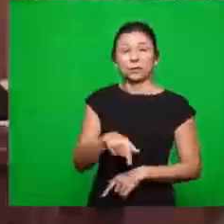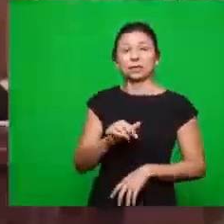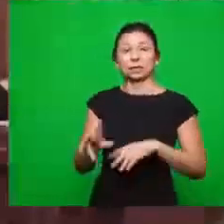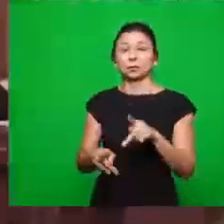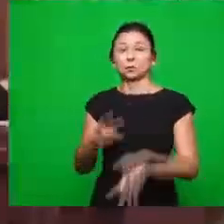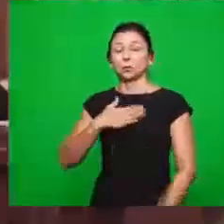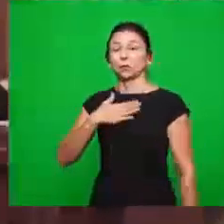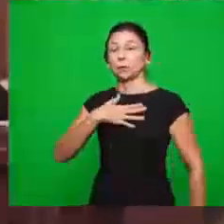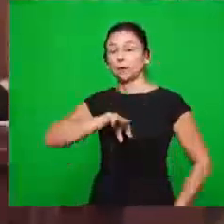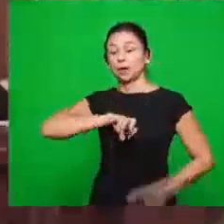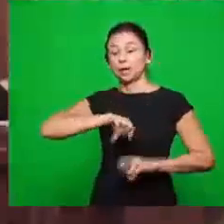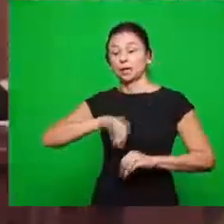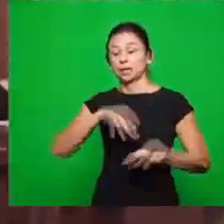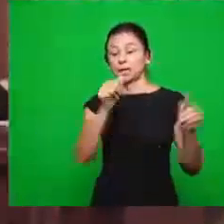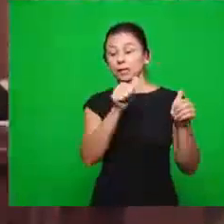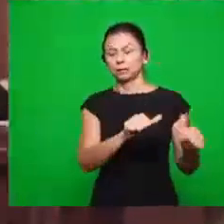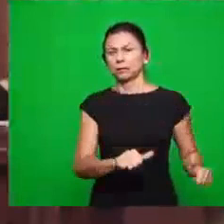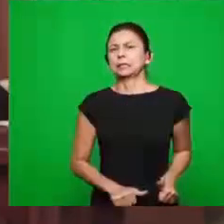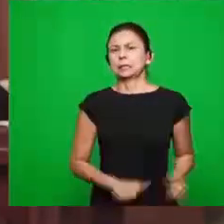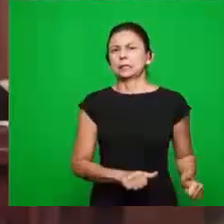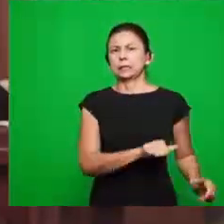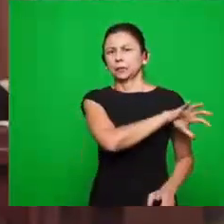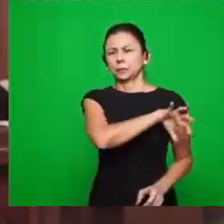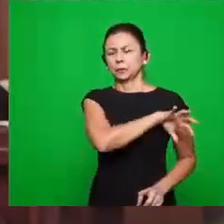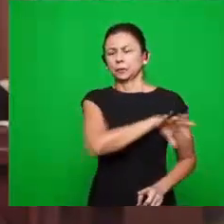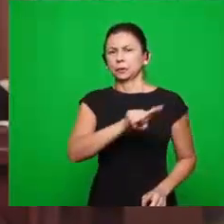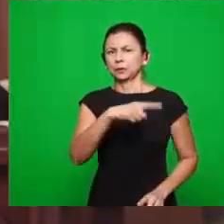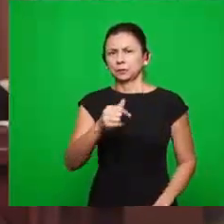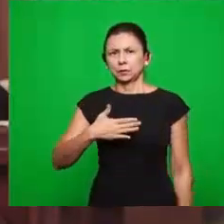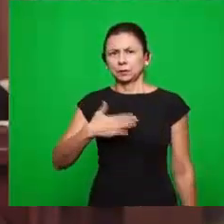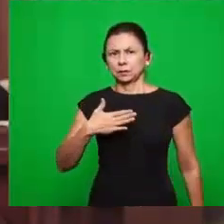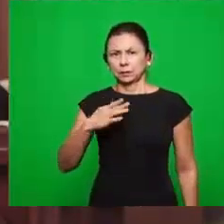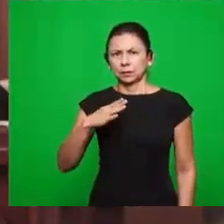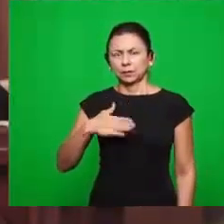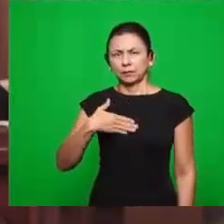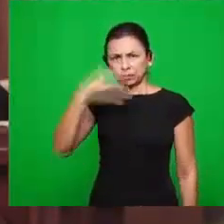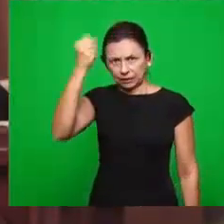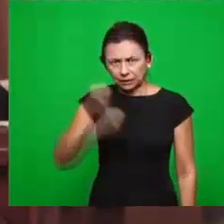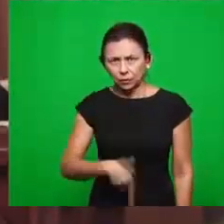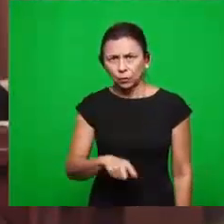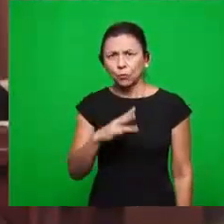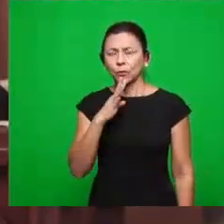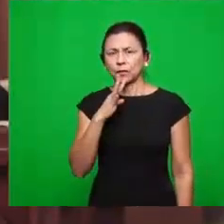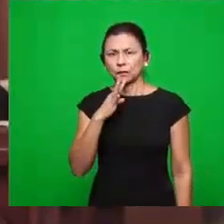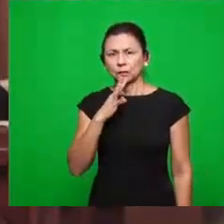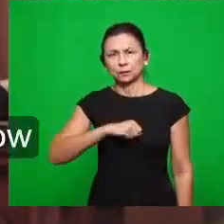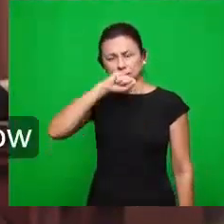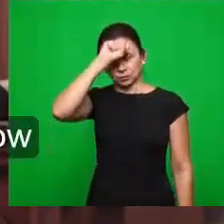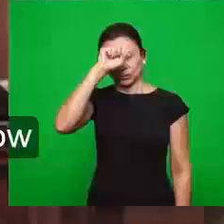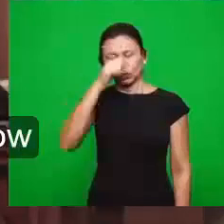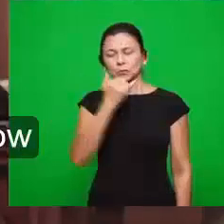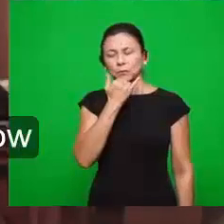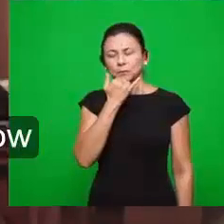povo. Ensinar a idolatria e logo em seguida a feitiçaria. Isso eu conheço. Eu conheço. E eu conheço.